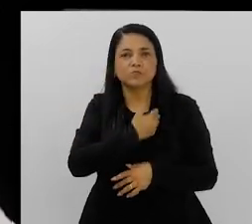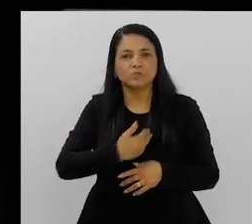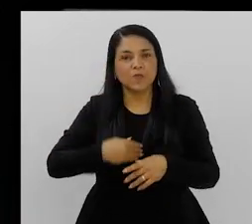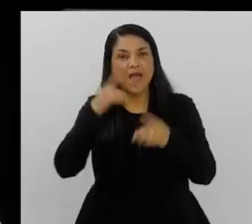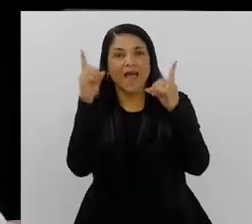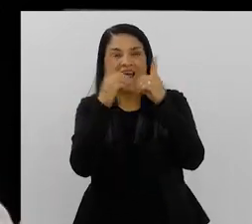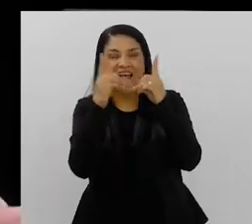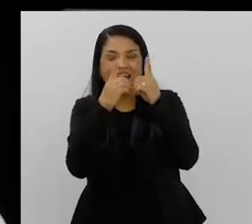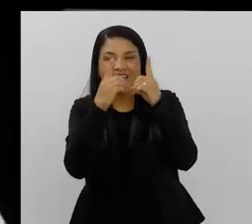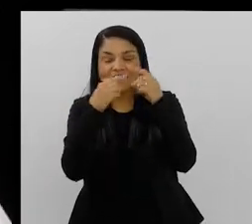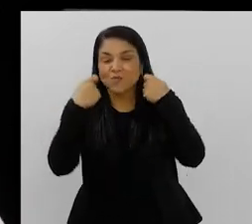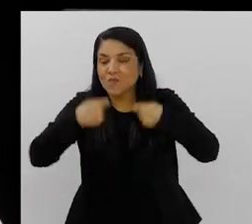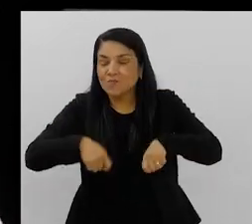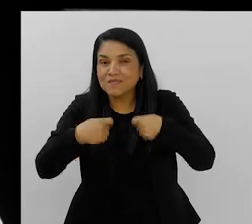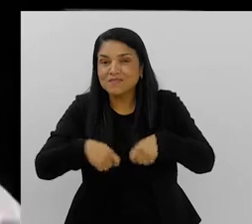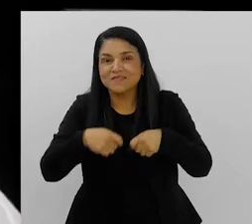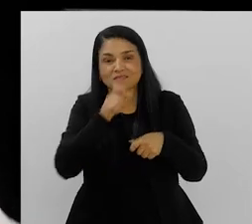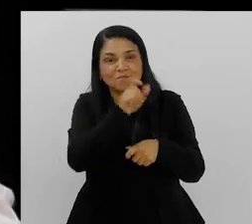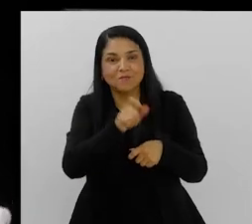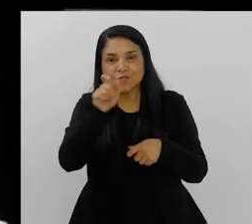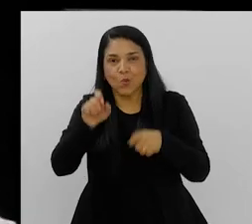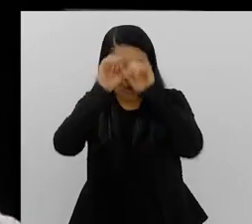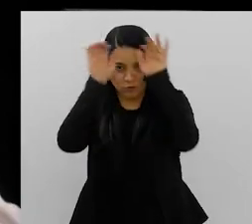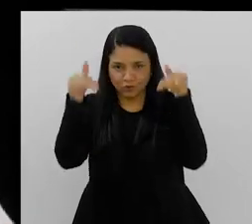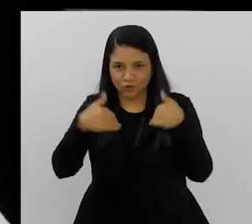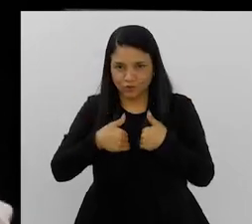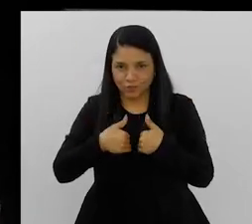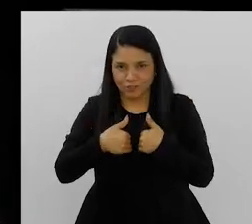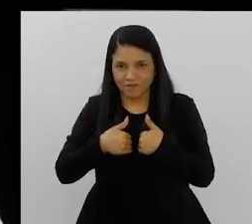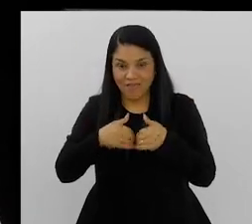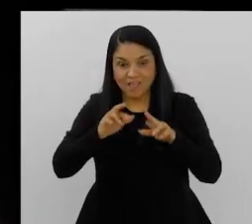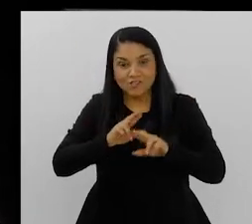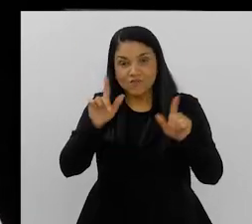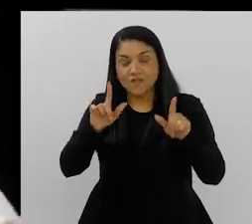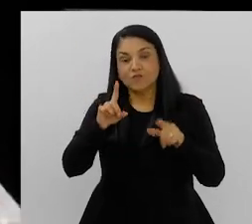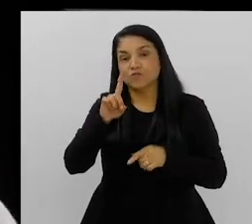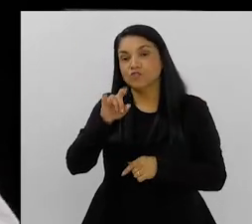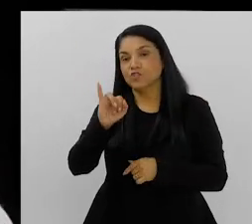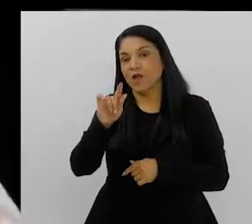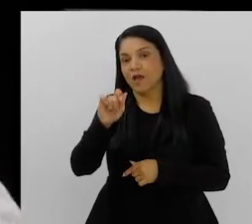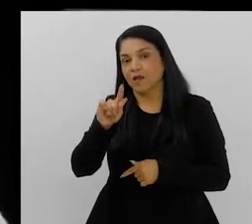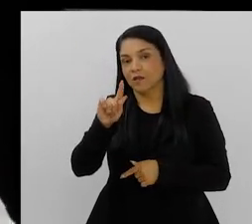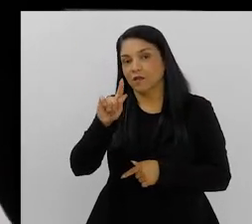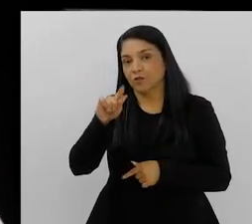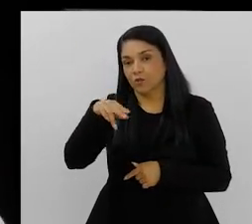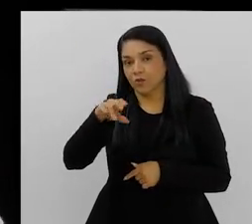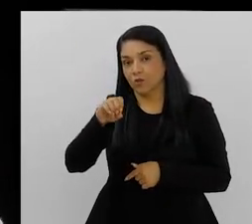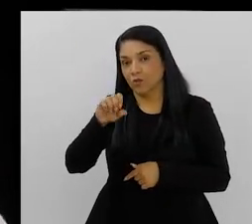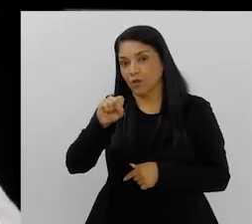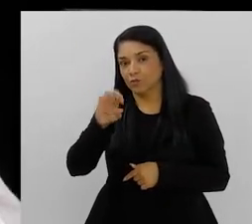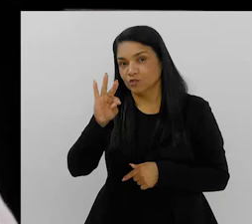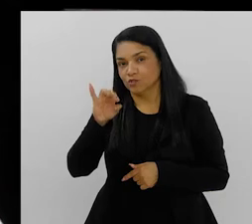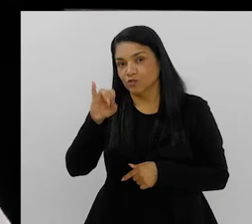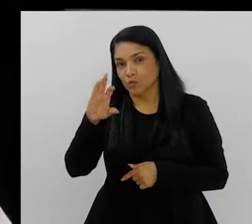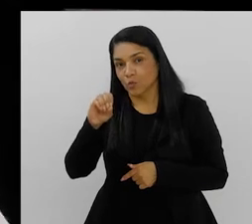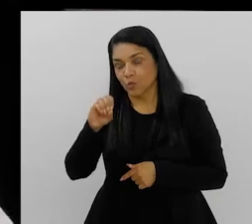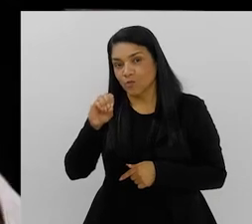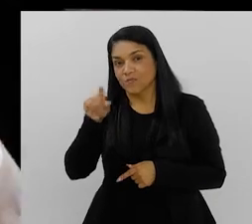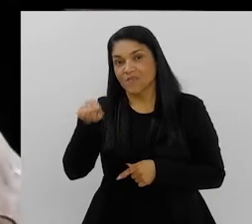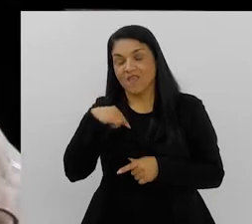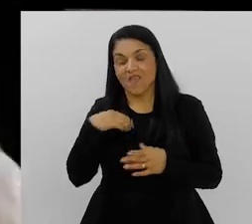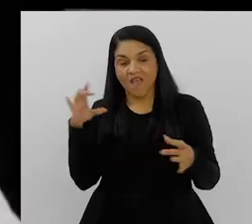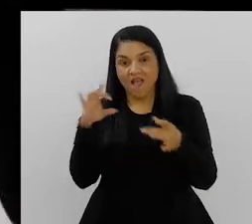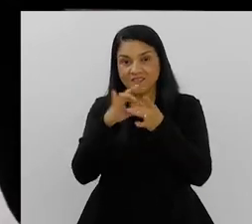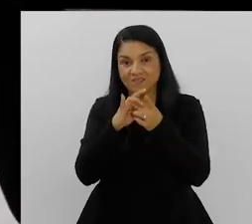de que forma a gente vai poder pensar políticas públicas que vão atender à necessidade desses autistas, e não exatamente do diagnóstico autismo, porque o diagnóstico